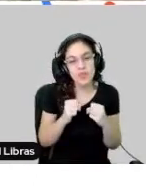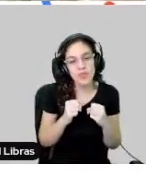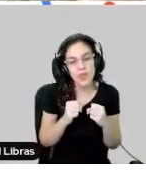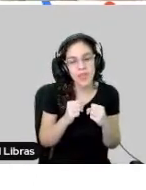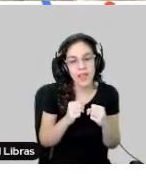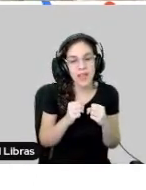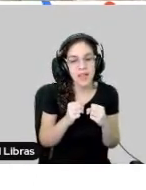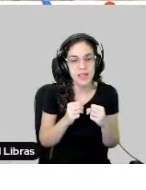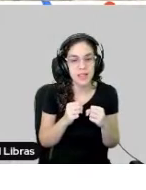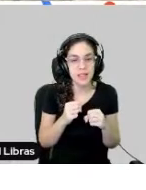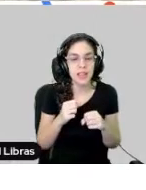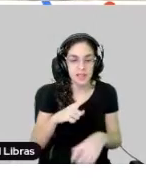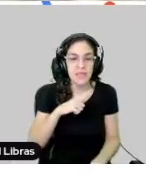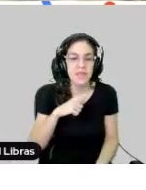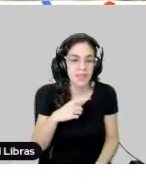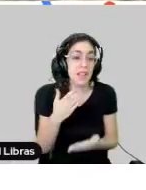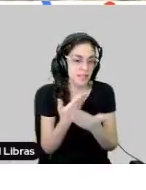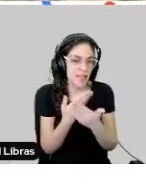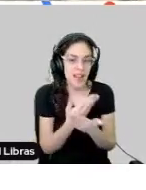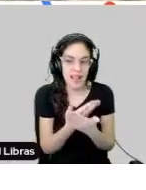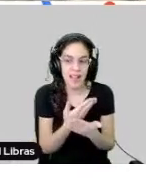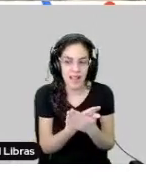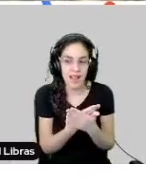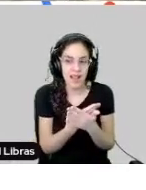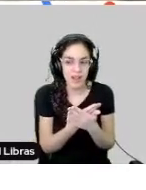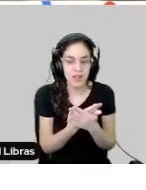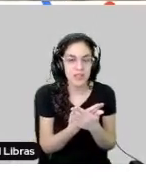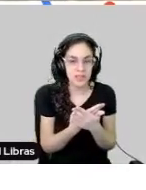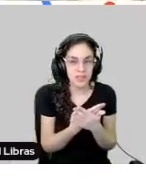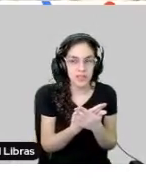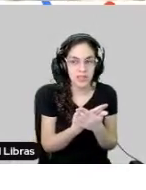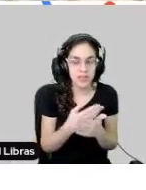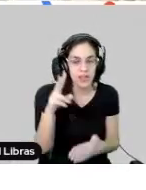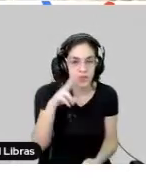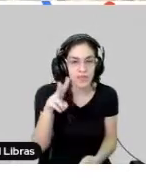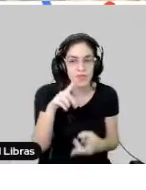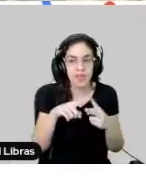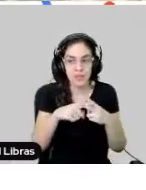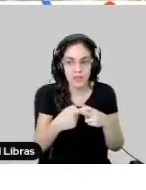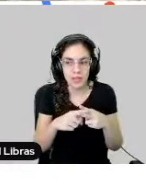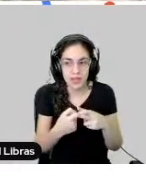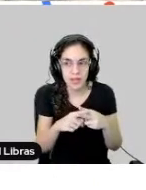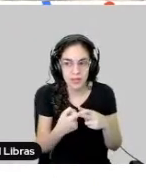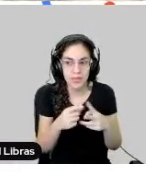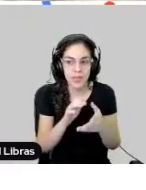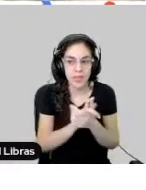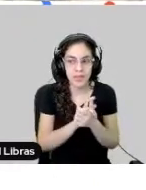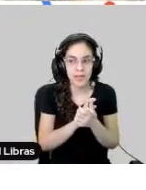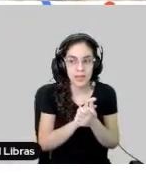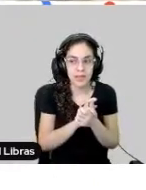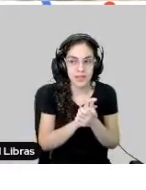fizemos um cálculo de o que eles usam as ferramentas do Google, né? E o uso da aula presencial, que seria do Meet, né?